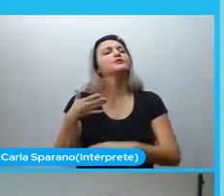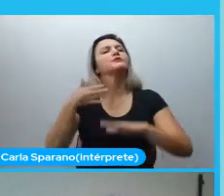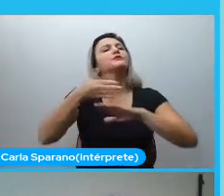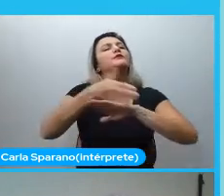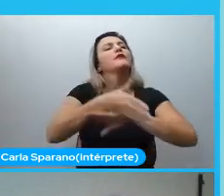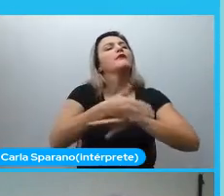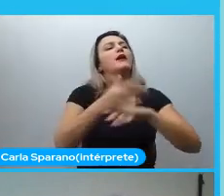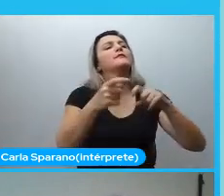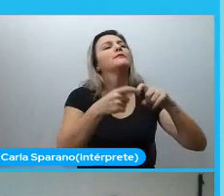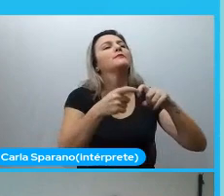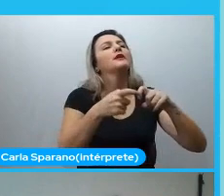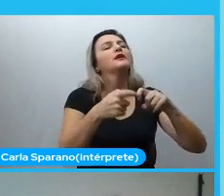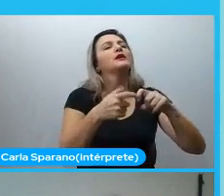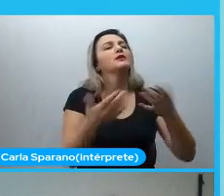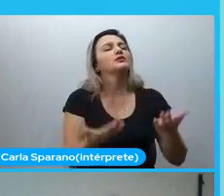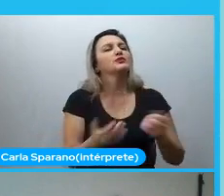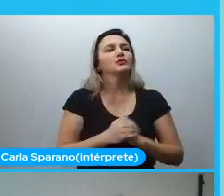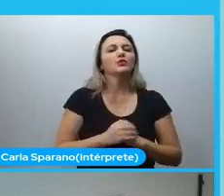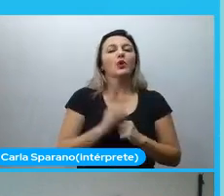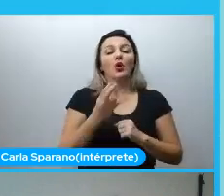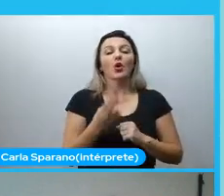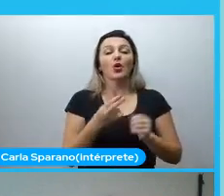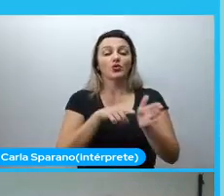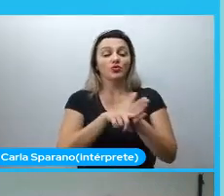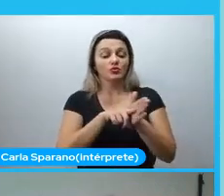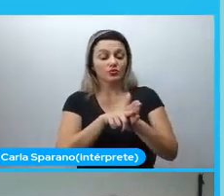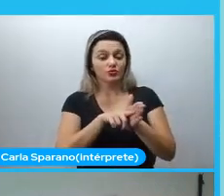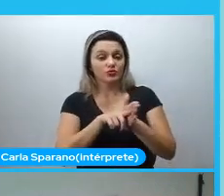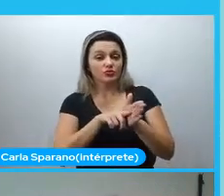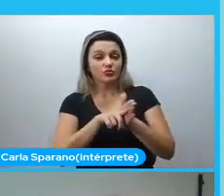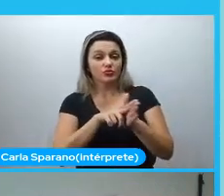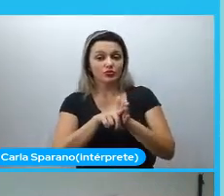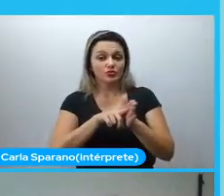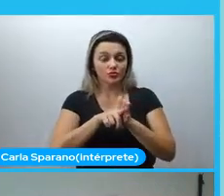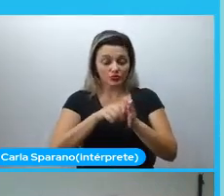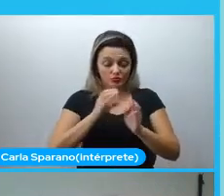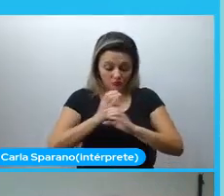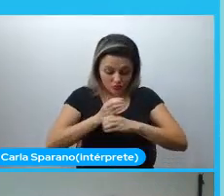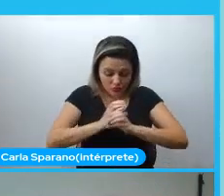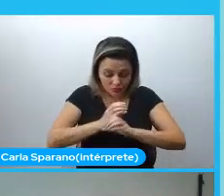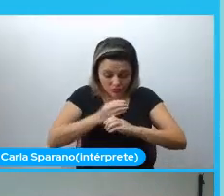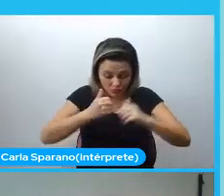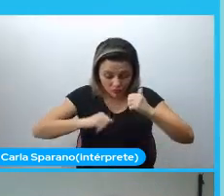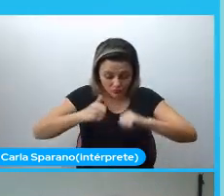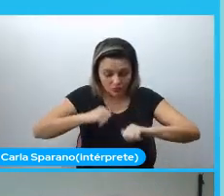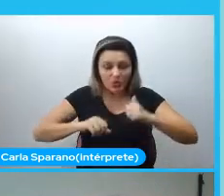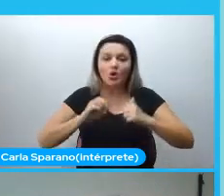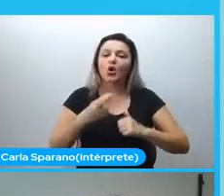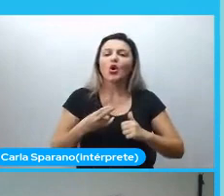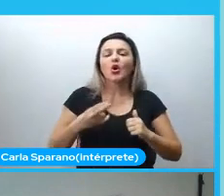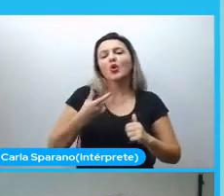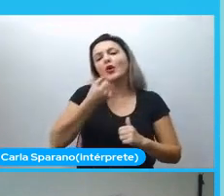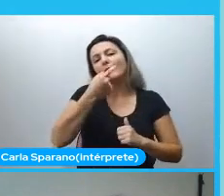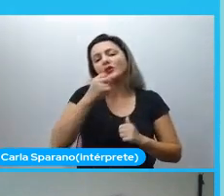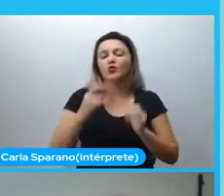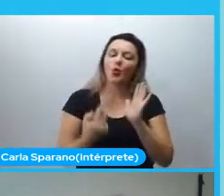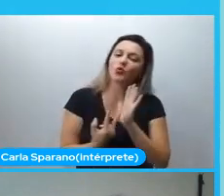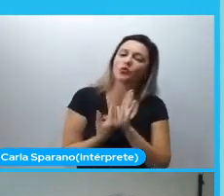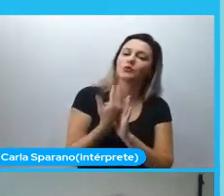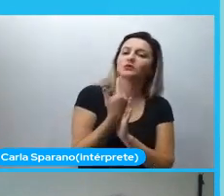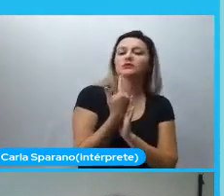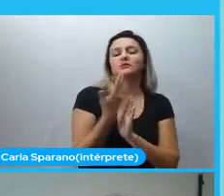saúde é só ter o diagnóstico, é só tomar medicação, é só fazer cirurgia, por exemplo. E saúde é um